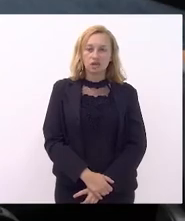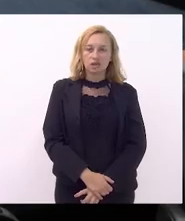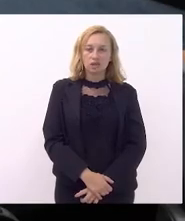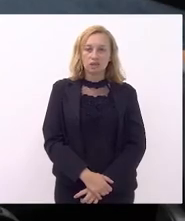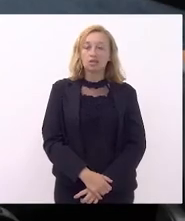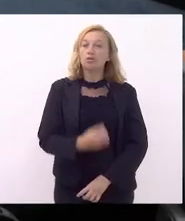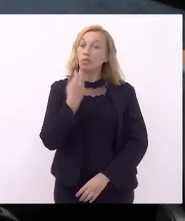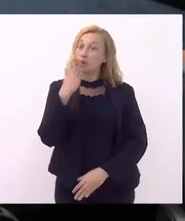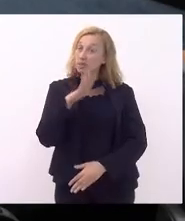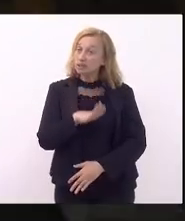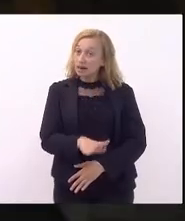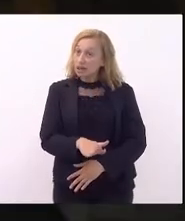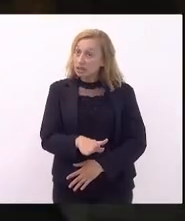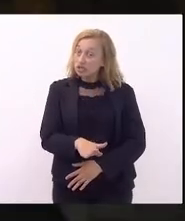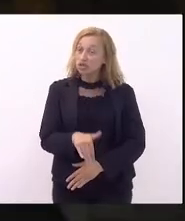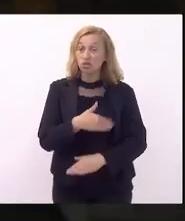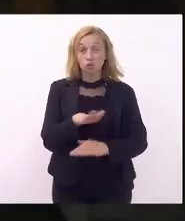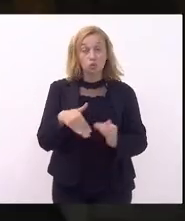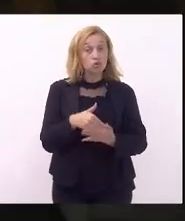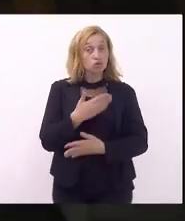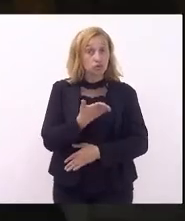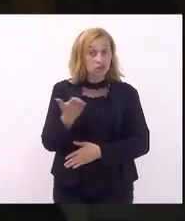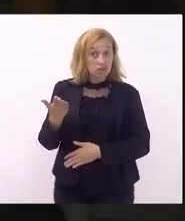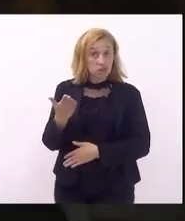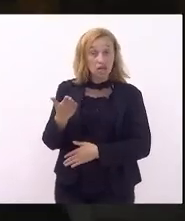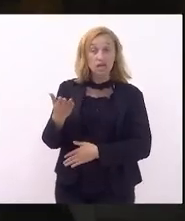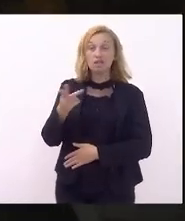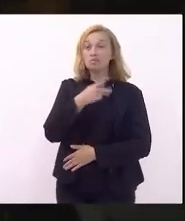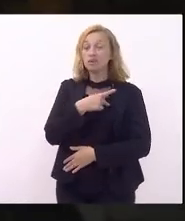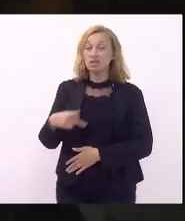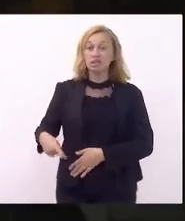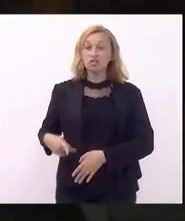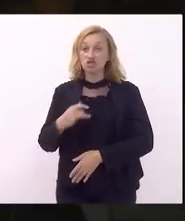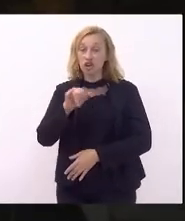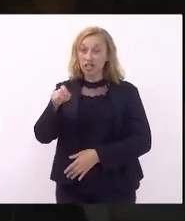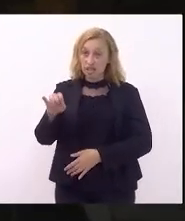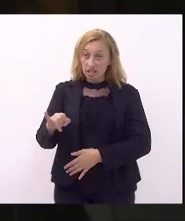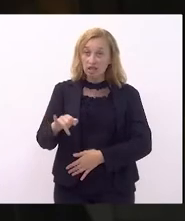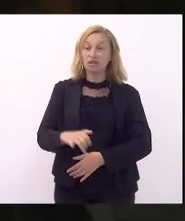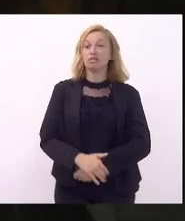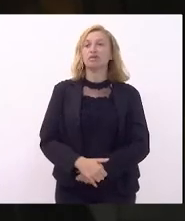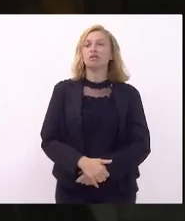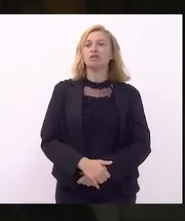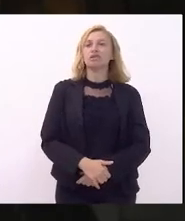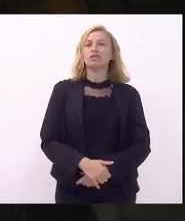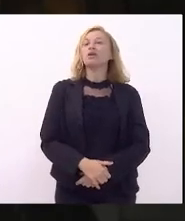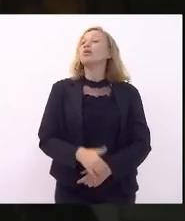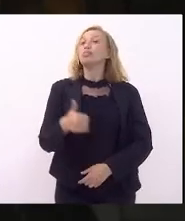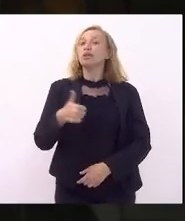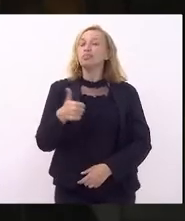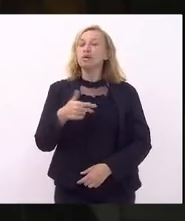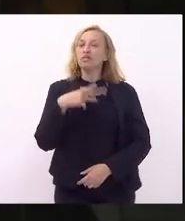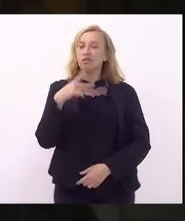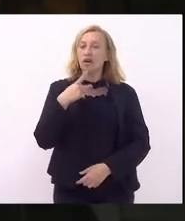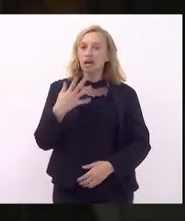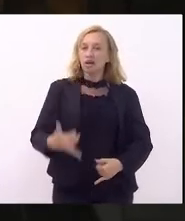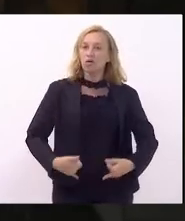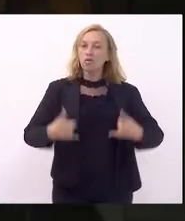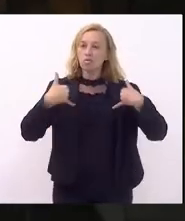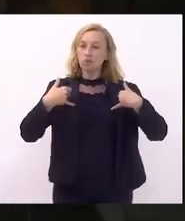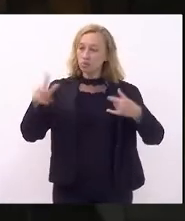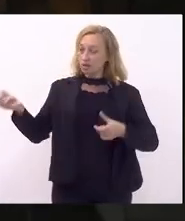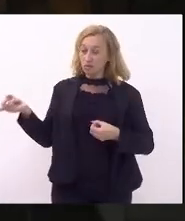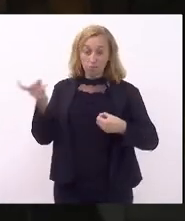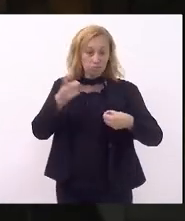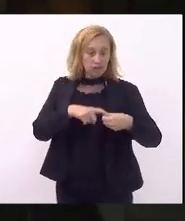Boa tarde a todos, boa tarde, presidente Charles Batista. Primeiro, dizer a honra que é voltar aqui